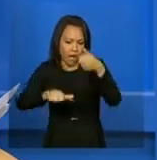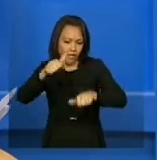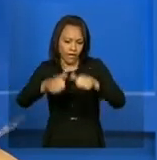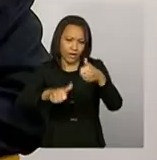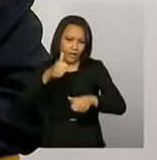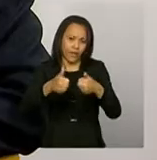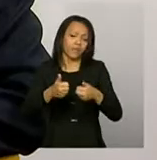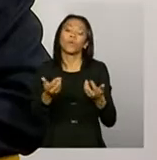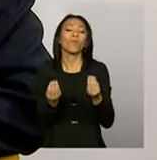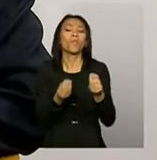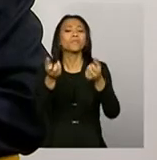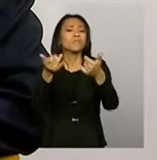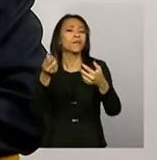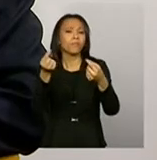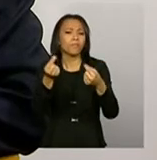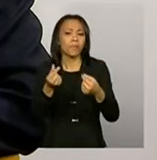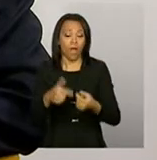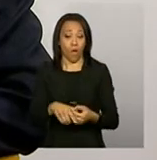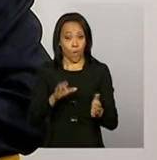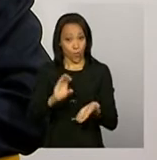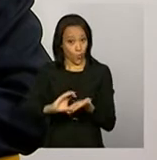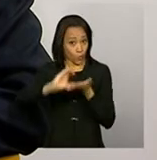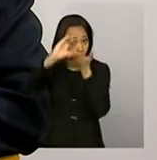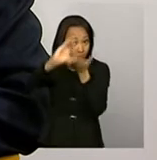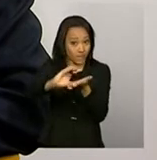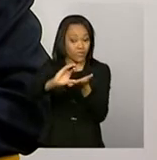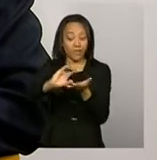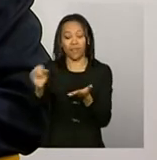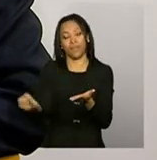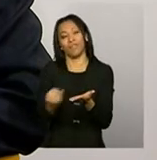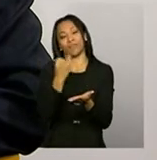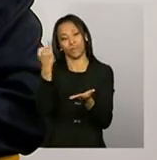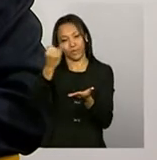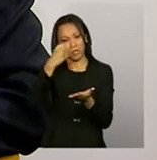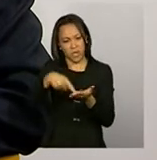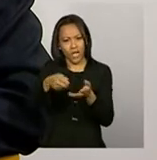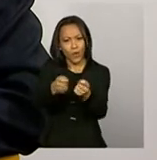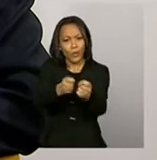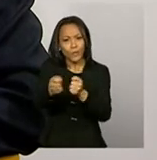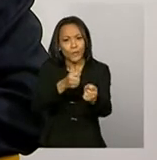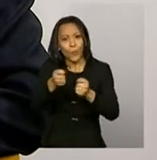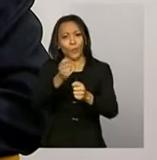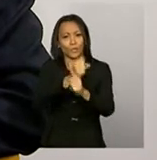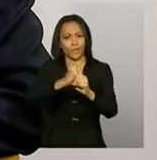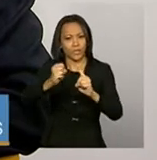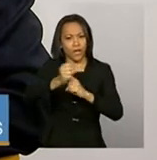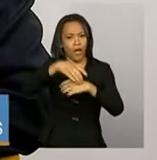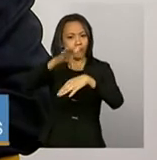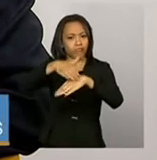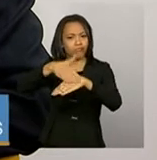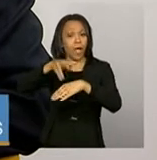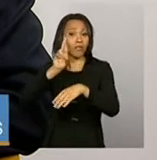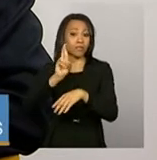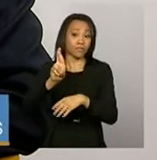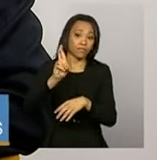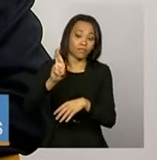O Conselho, ele é fundamental. É a instância de controle social. Ela é encarregada de